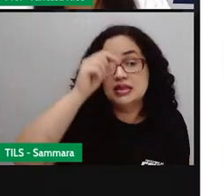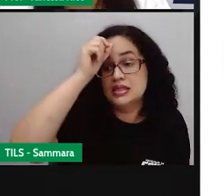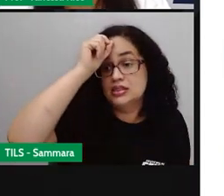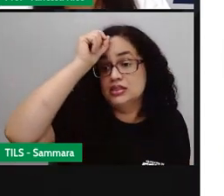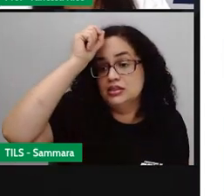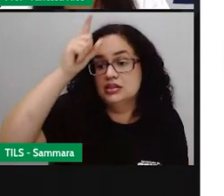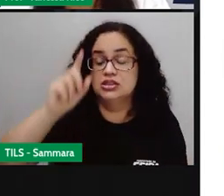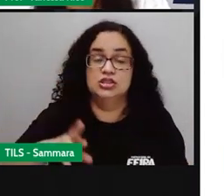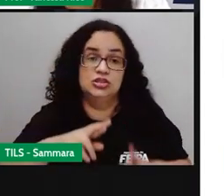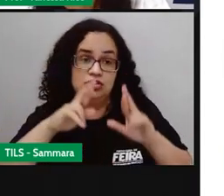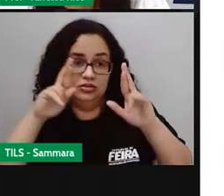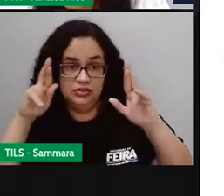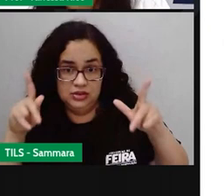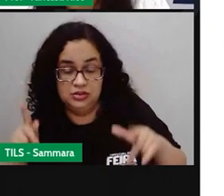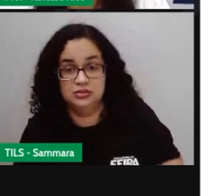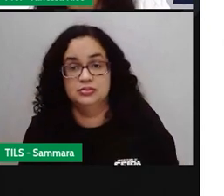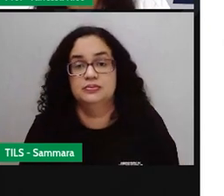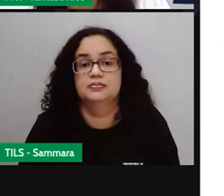diferentes.